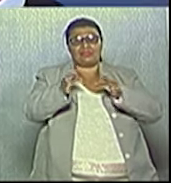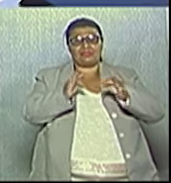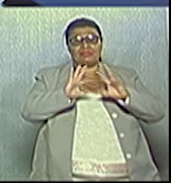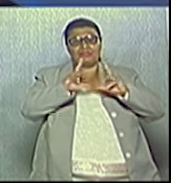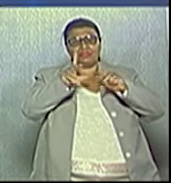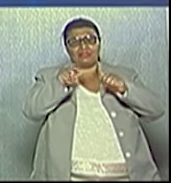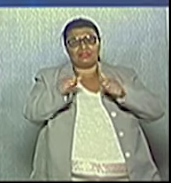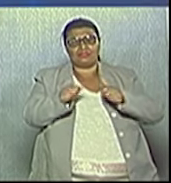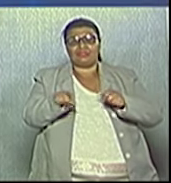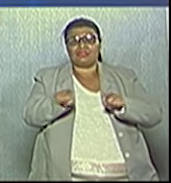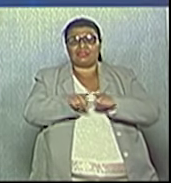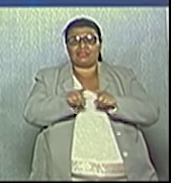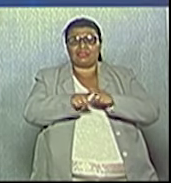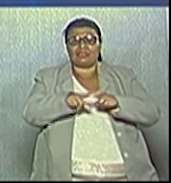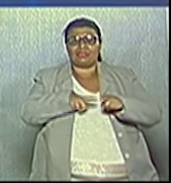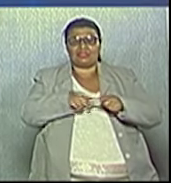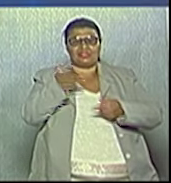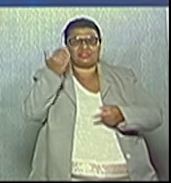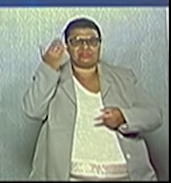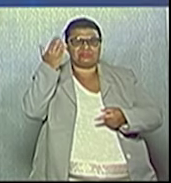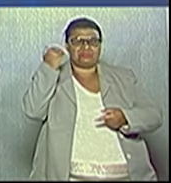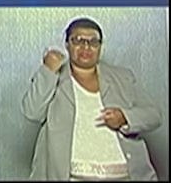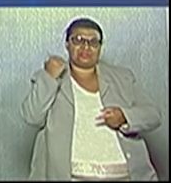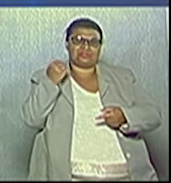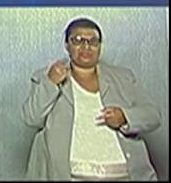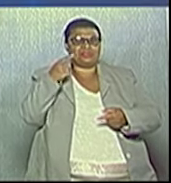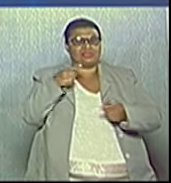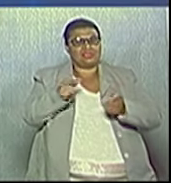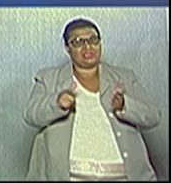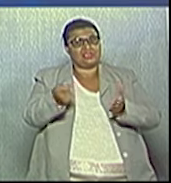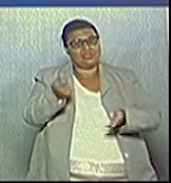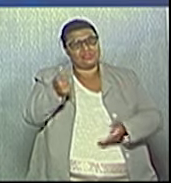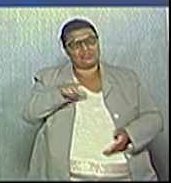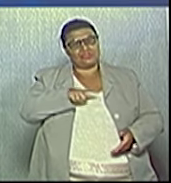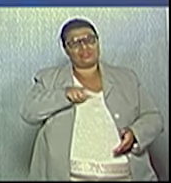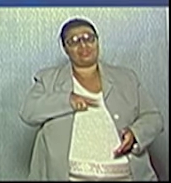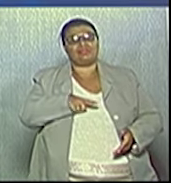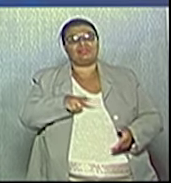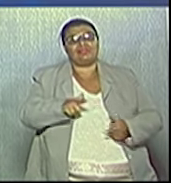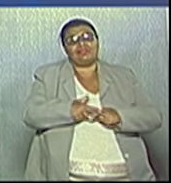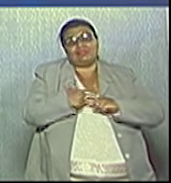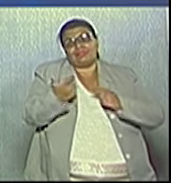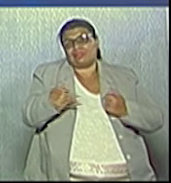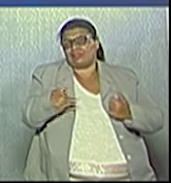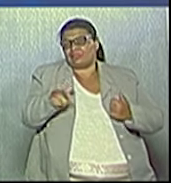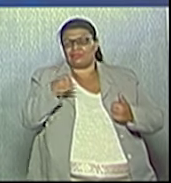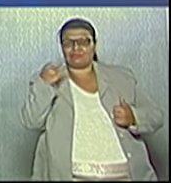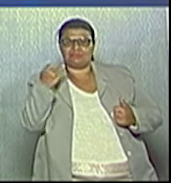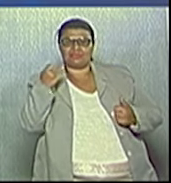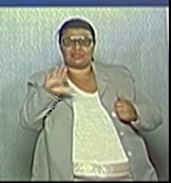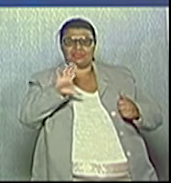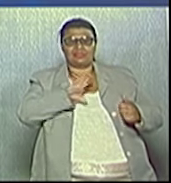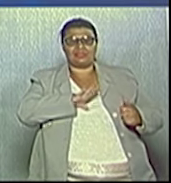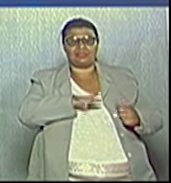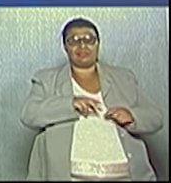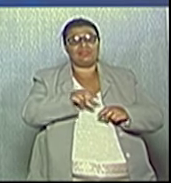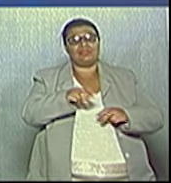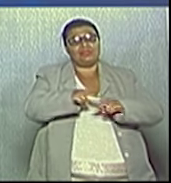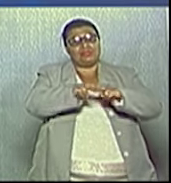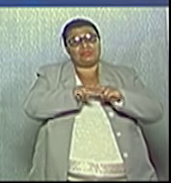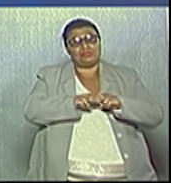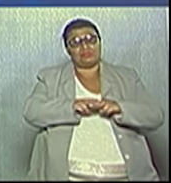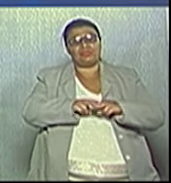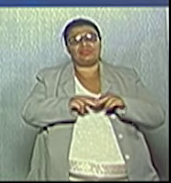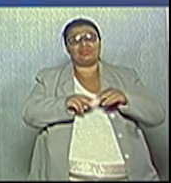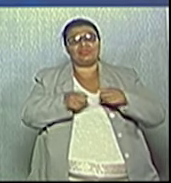Ele até existiu no orçamento, tinha uma verba para ser investido nisso, mas, mais uma vez, isso não foi prioridade para a cidade. Com isso, fez com que o